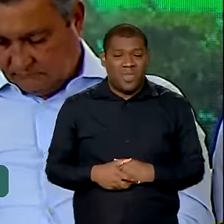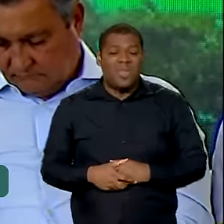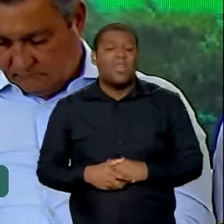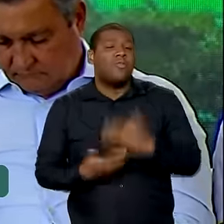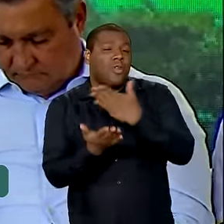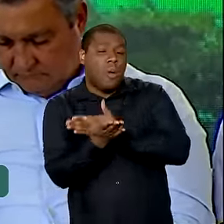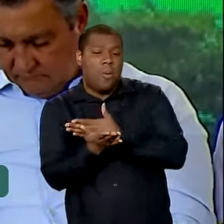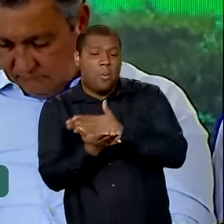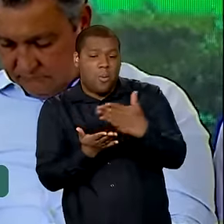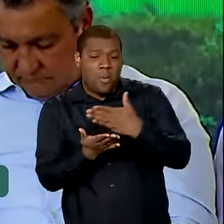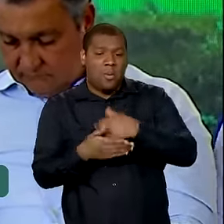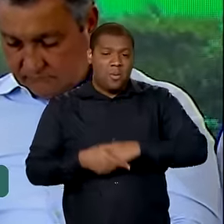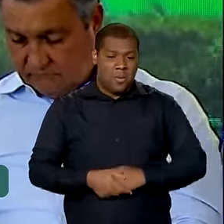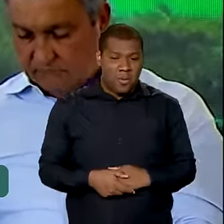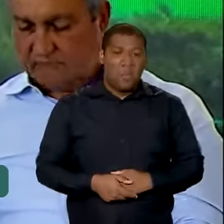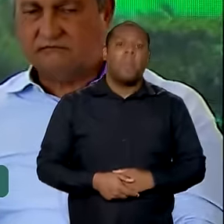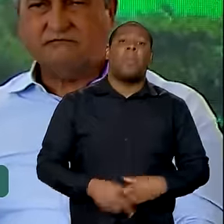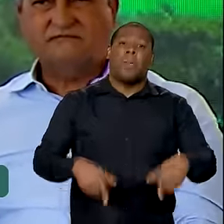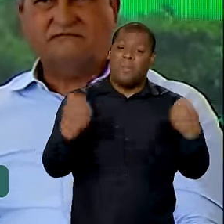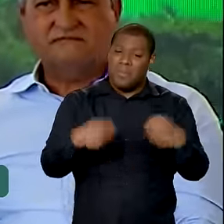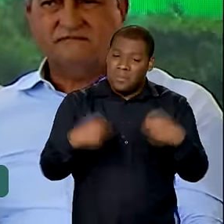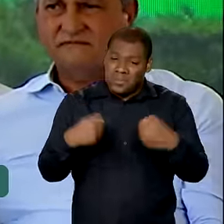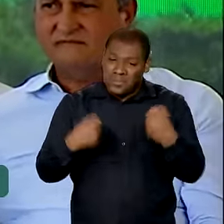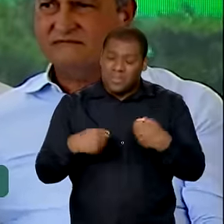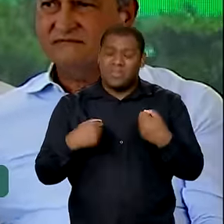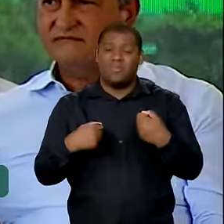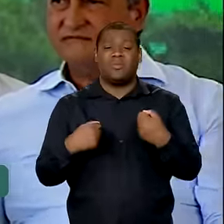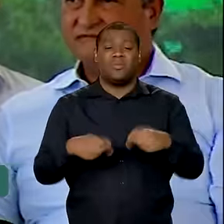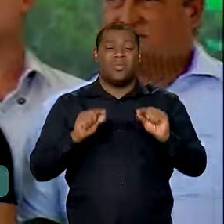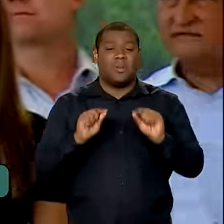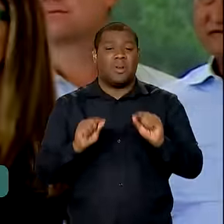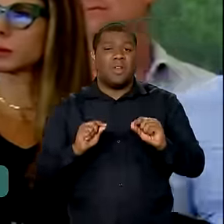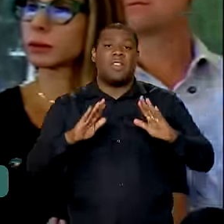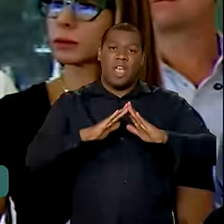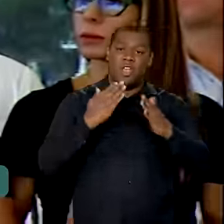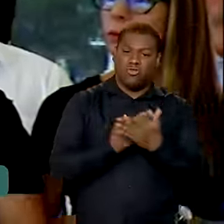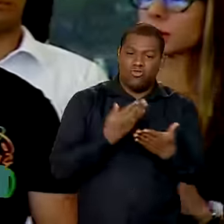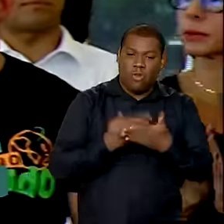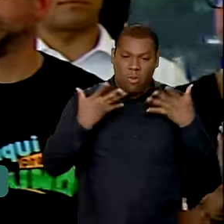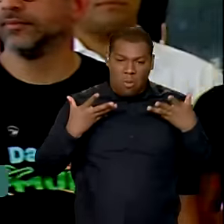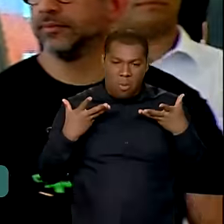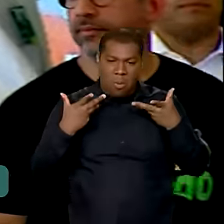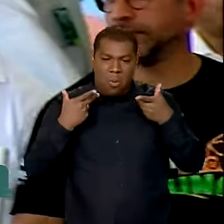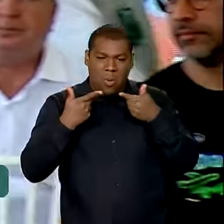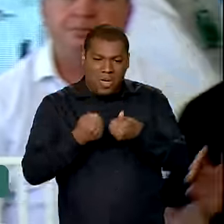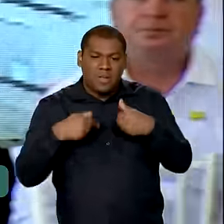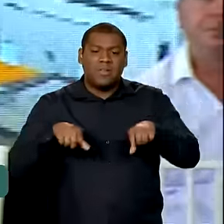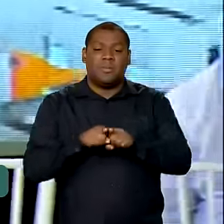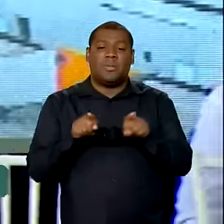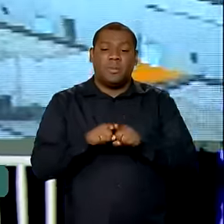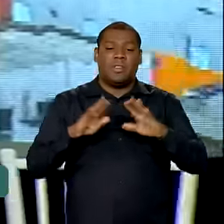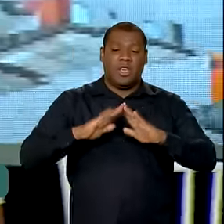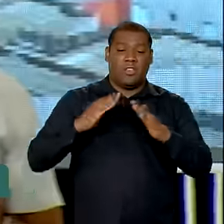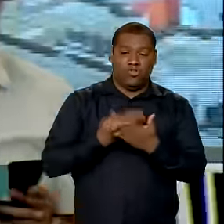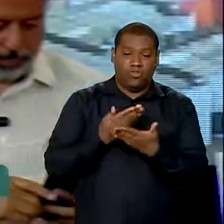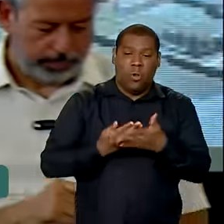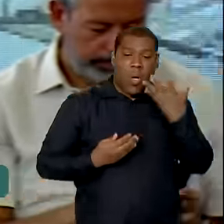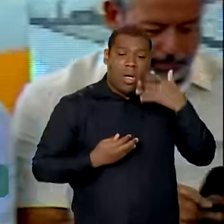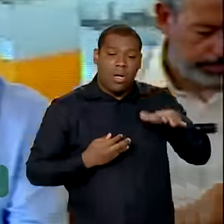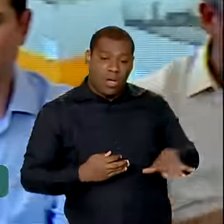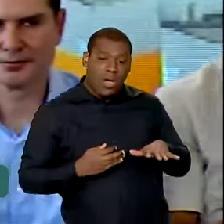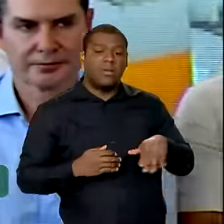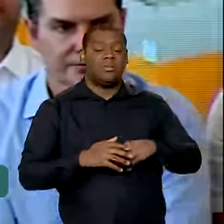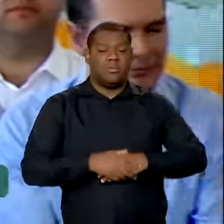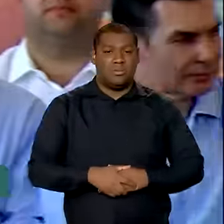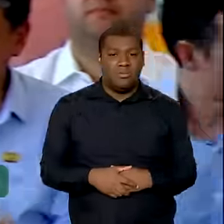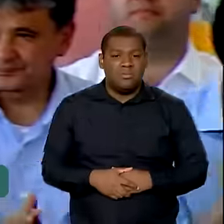começo. Mas é preciso mais coisa. É preciso escola de qualidade. É preciso creche. É preciso